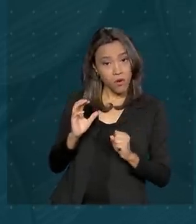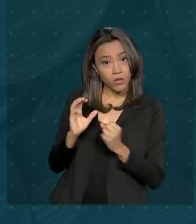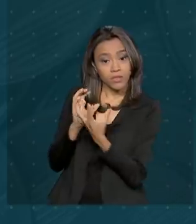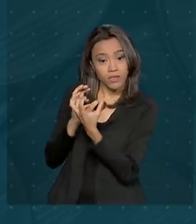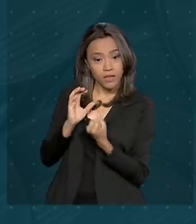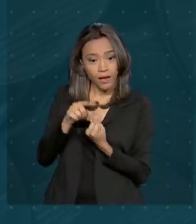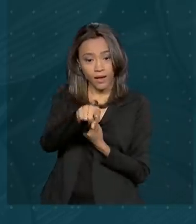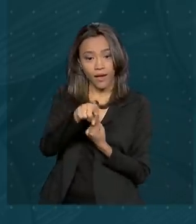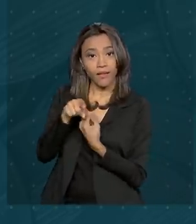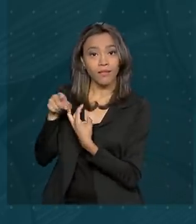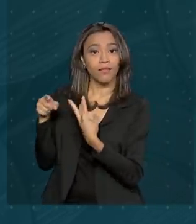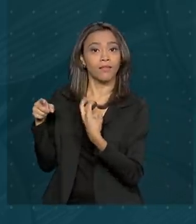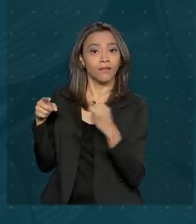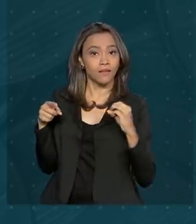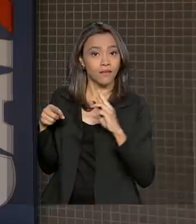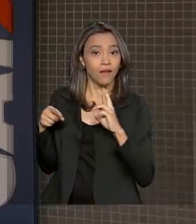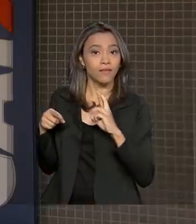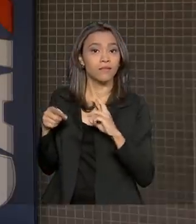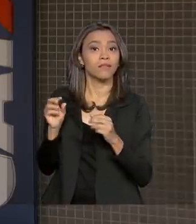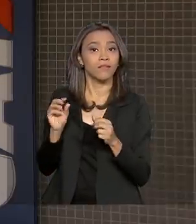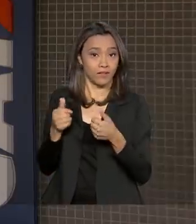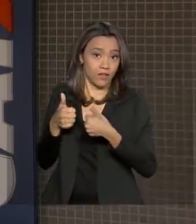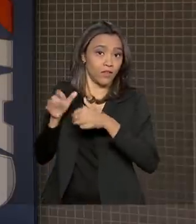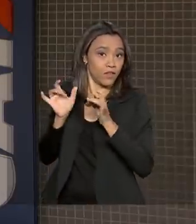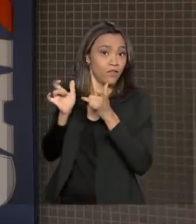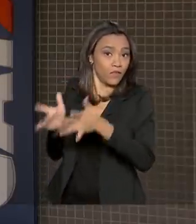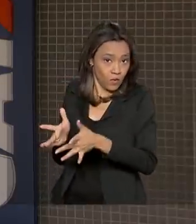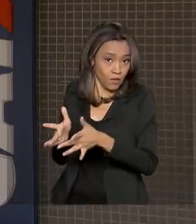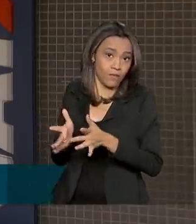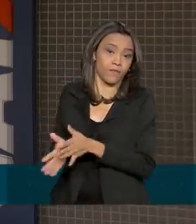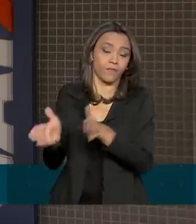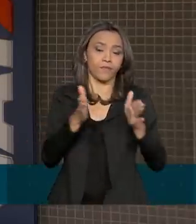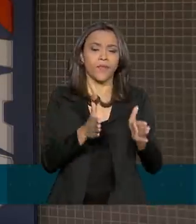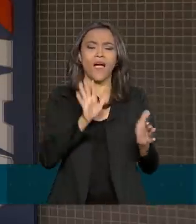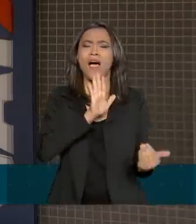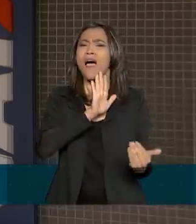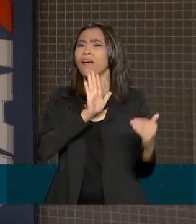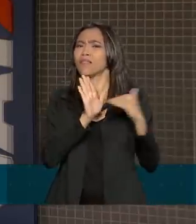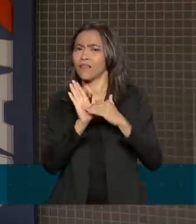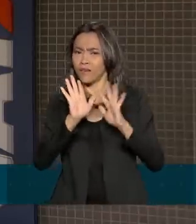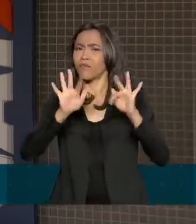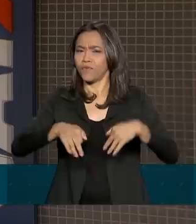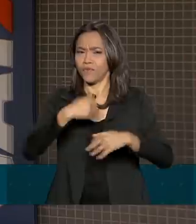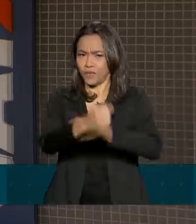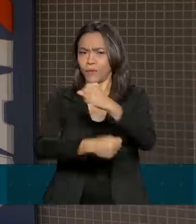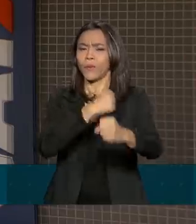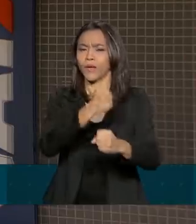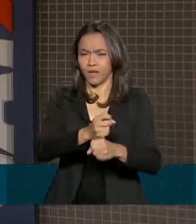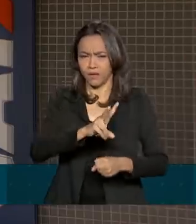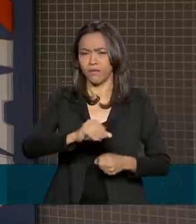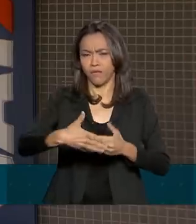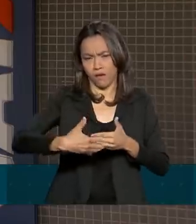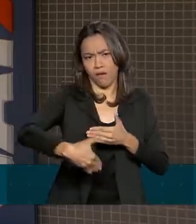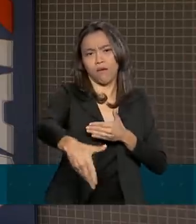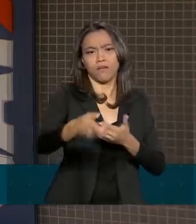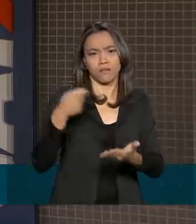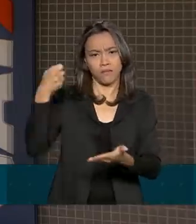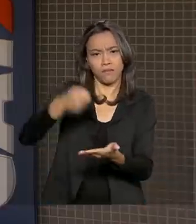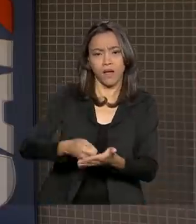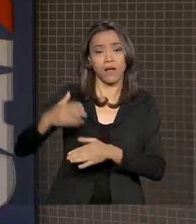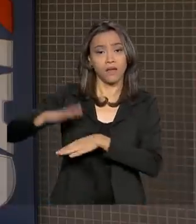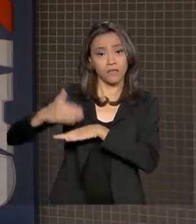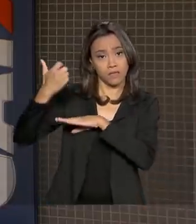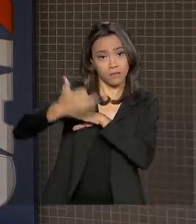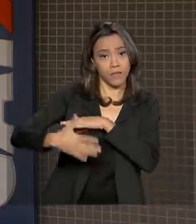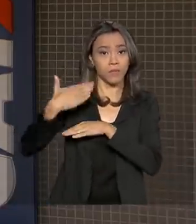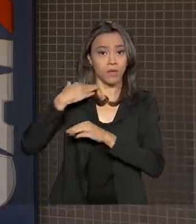sacar os R$,00 restantes. Os valores serão pagos até o final do ano. Segundo a Caixa Econômica Federal, 10